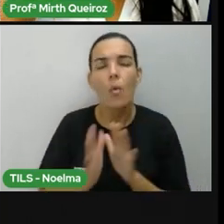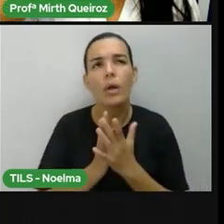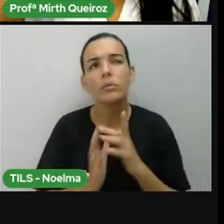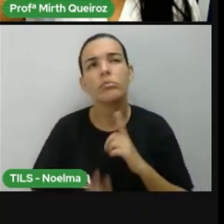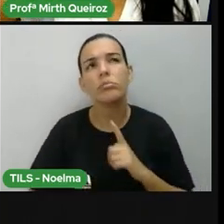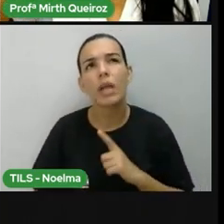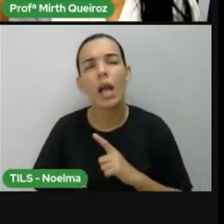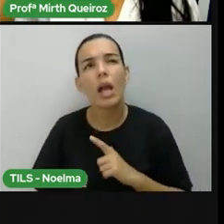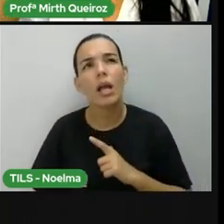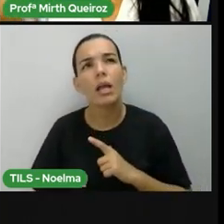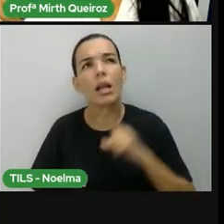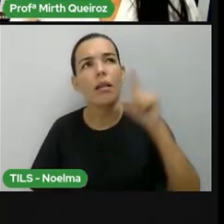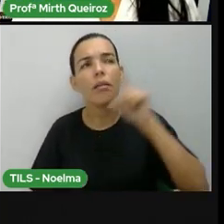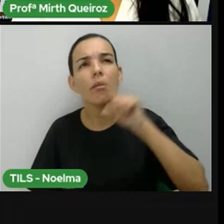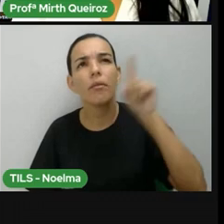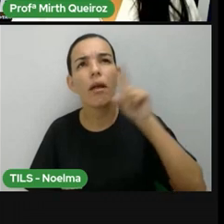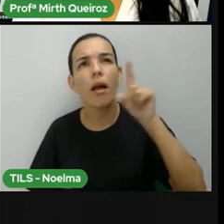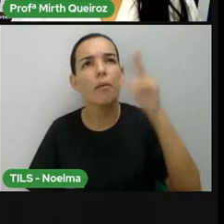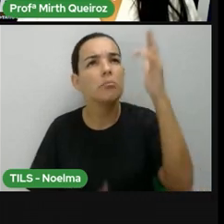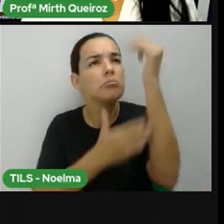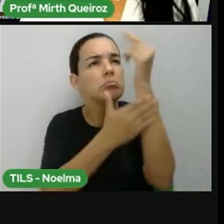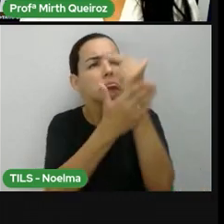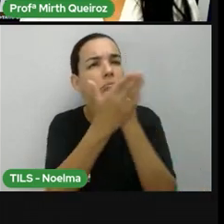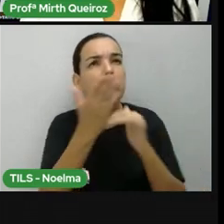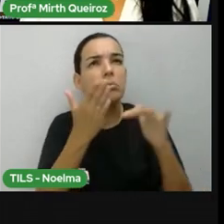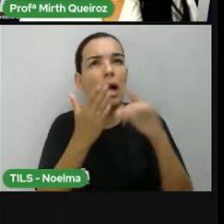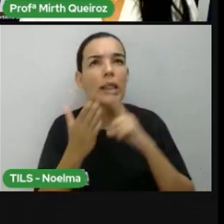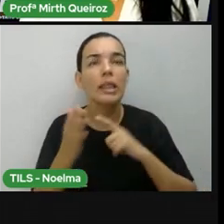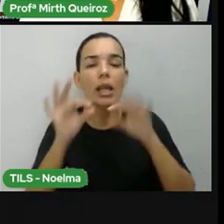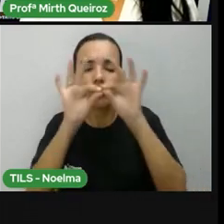uma linha, né, que vai separar certinho aí,